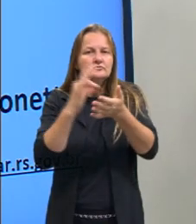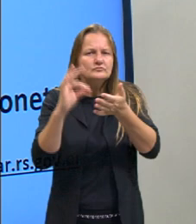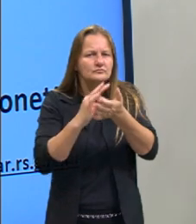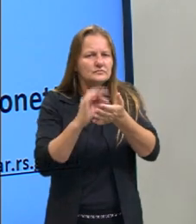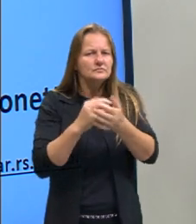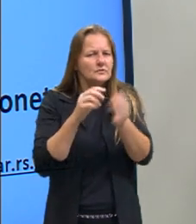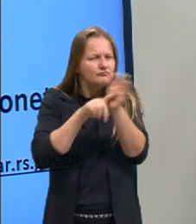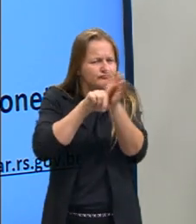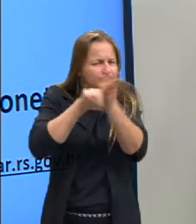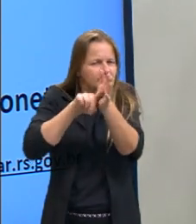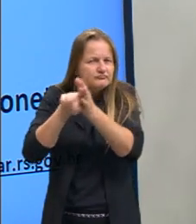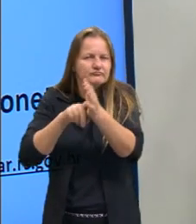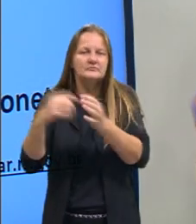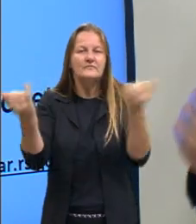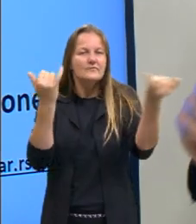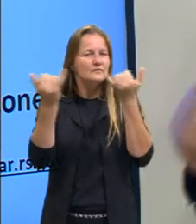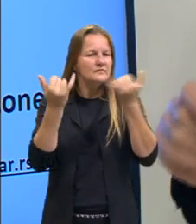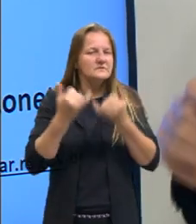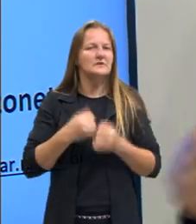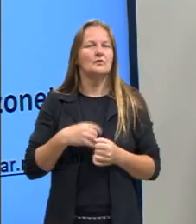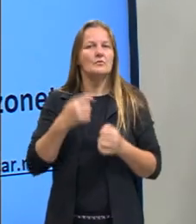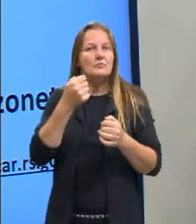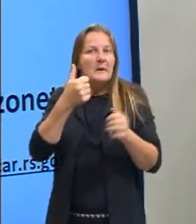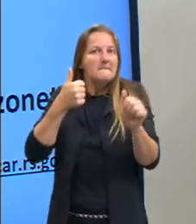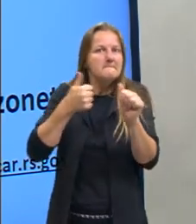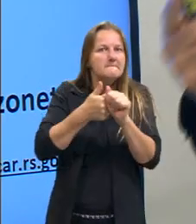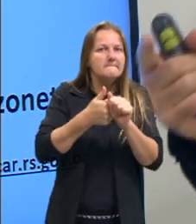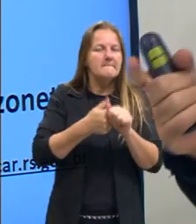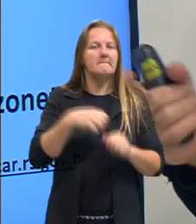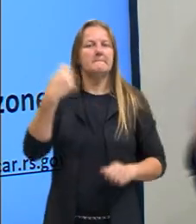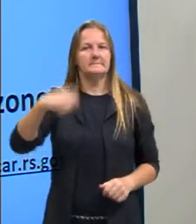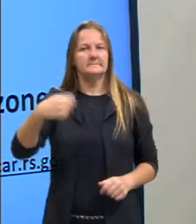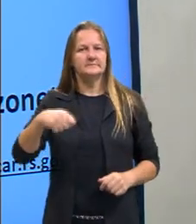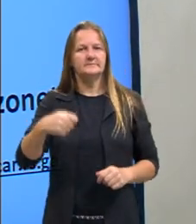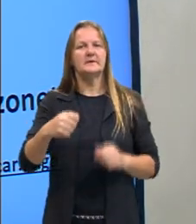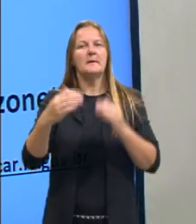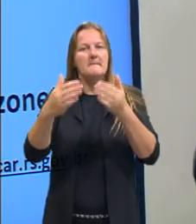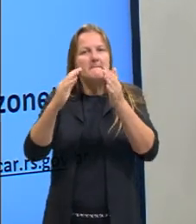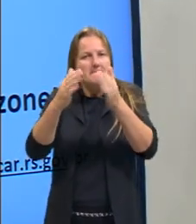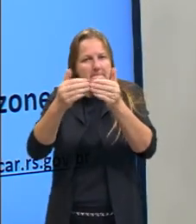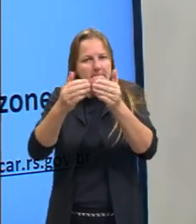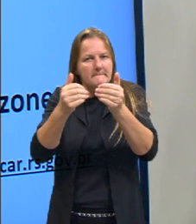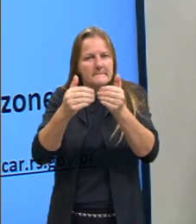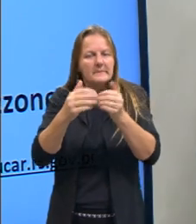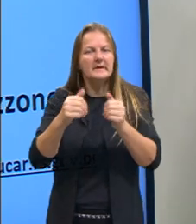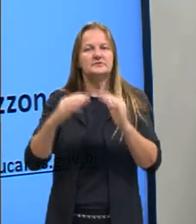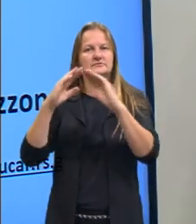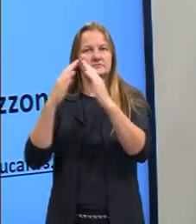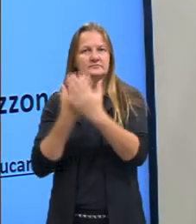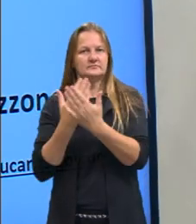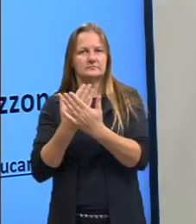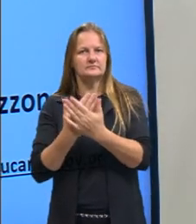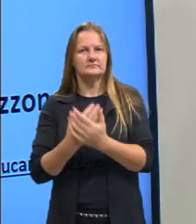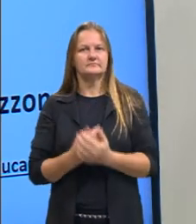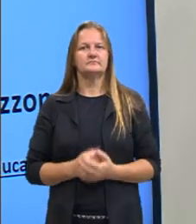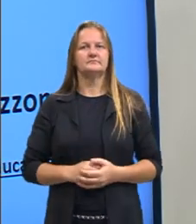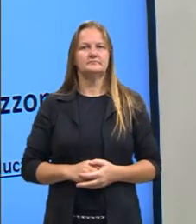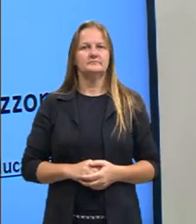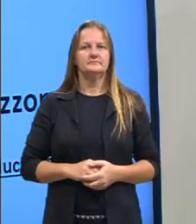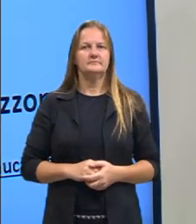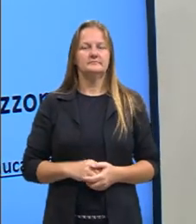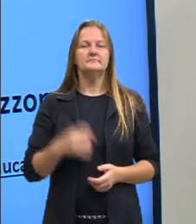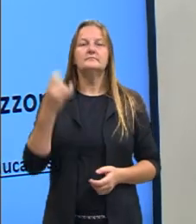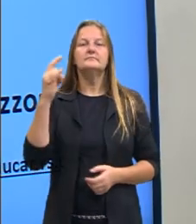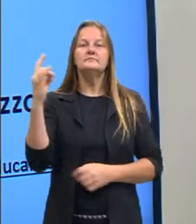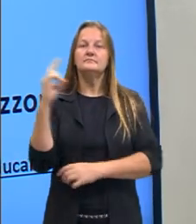busque informações, não deixe para os últimos dias. Se precisar, peça ajuda para alguém da escola, você sabe que às vezes nos últimos